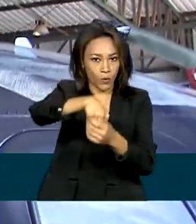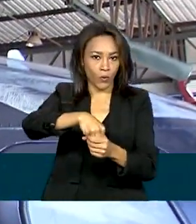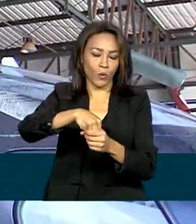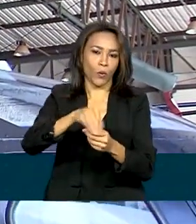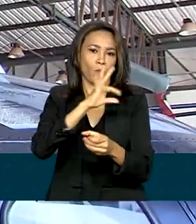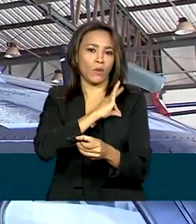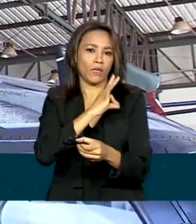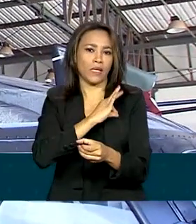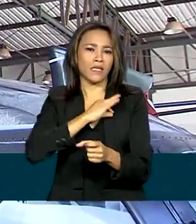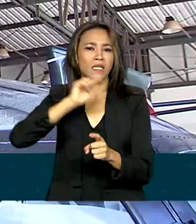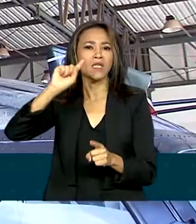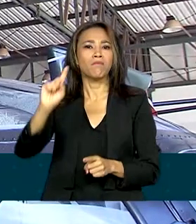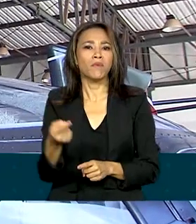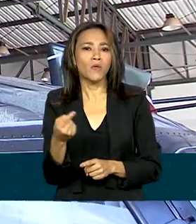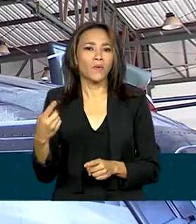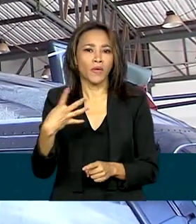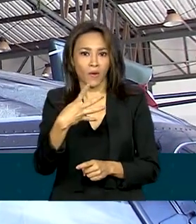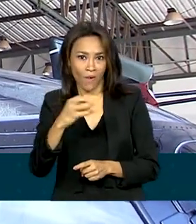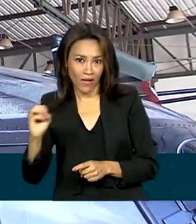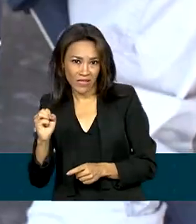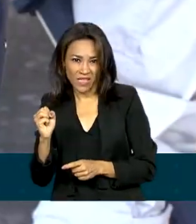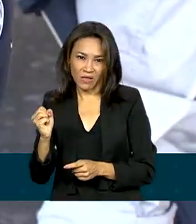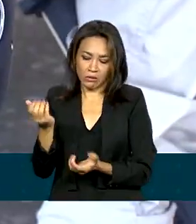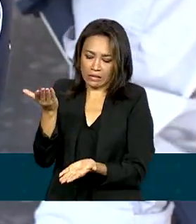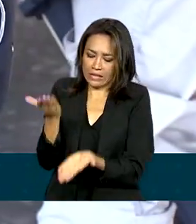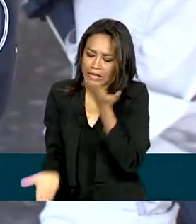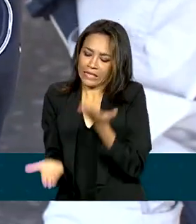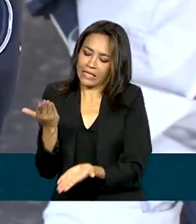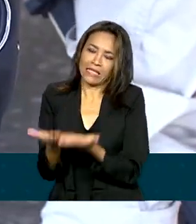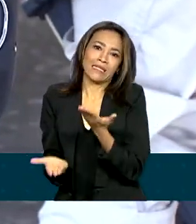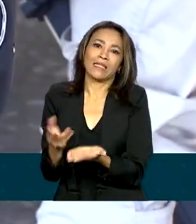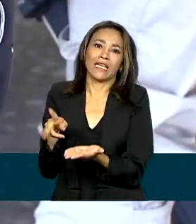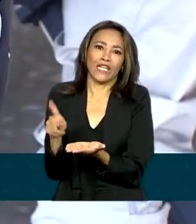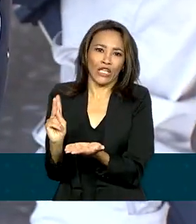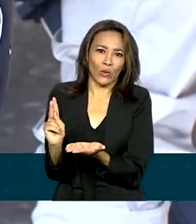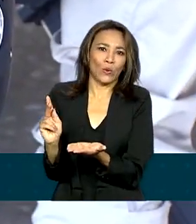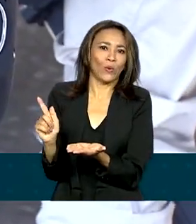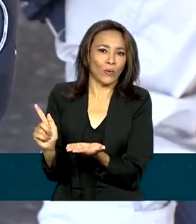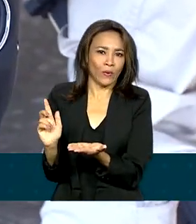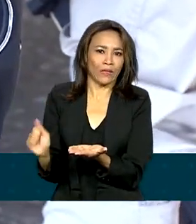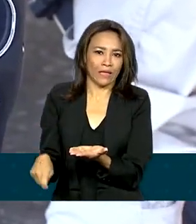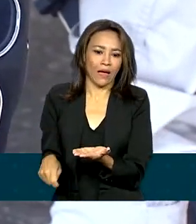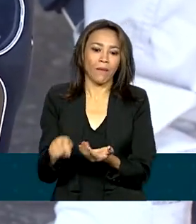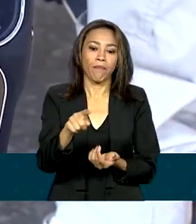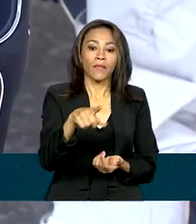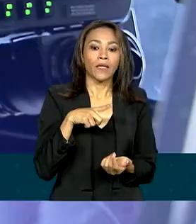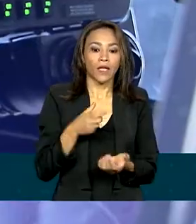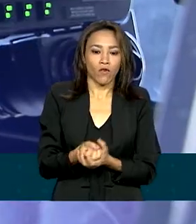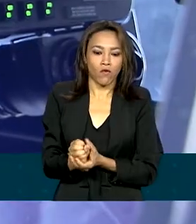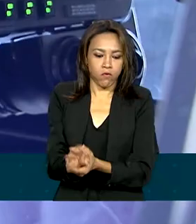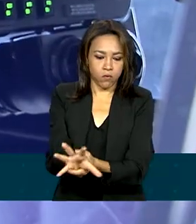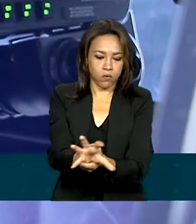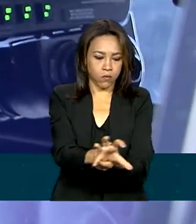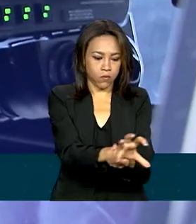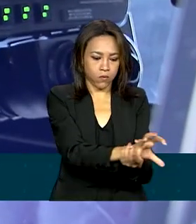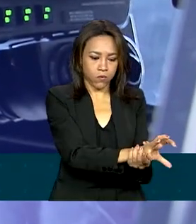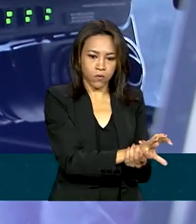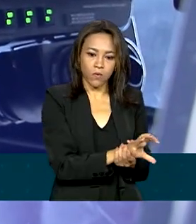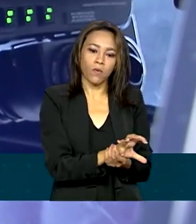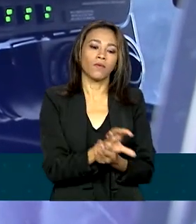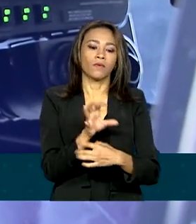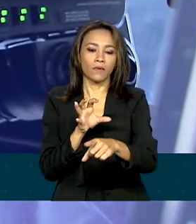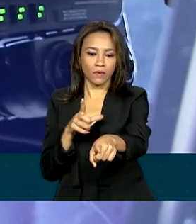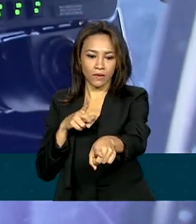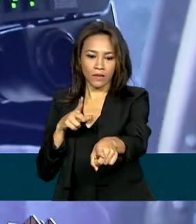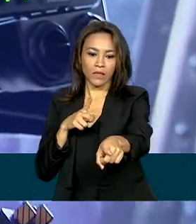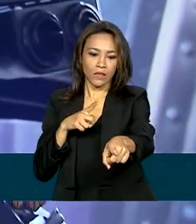.400 quilos de carga. Os helicópteros têm os recursos de visão noturna e farol de fusca e estão adaptados para